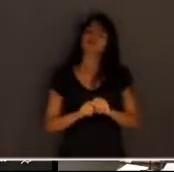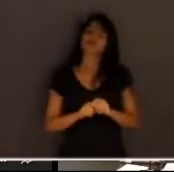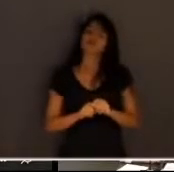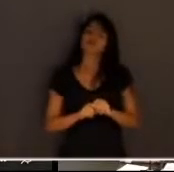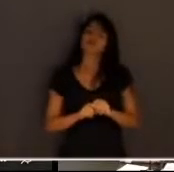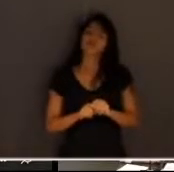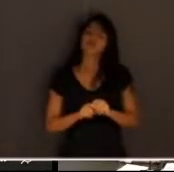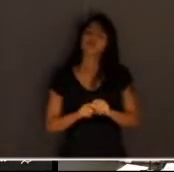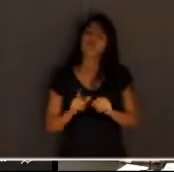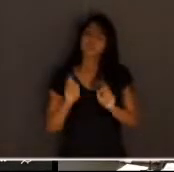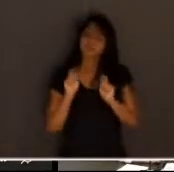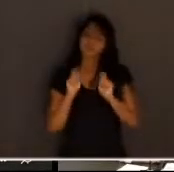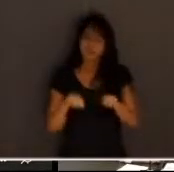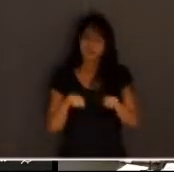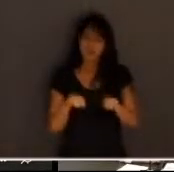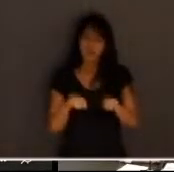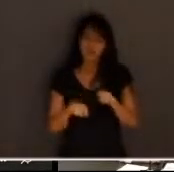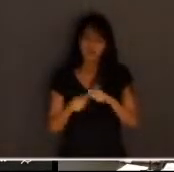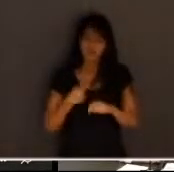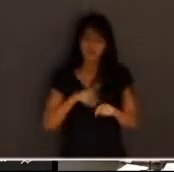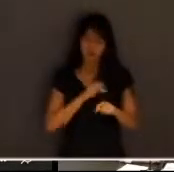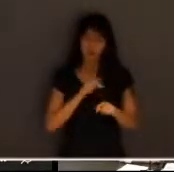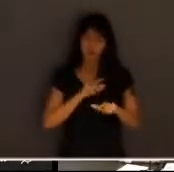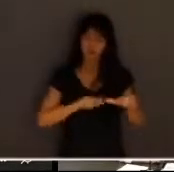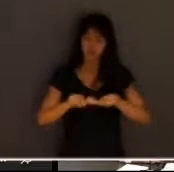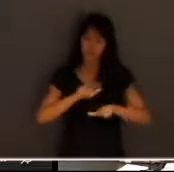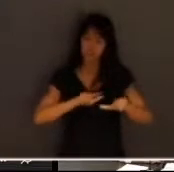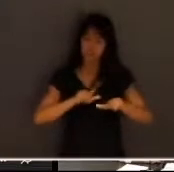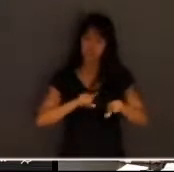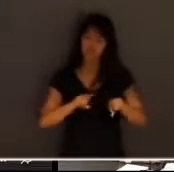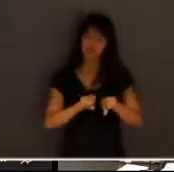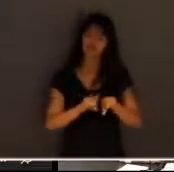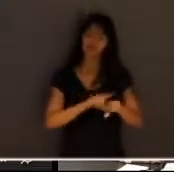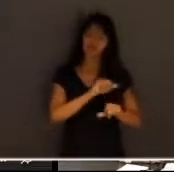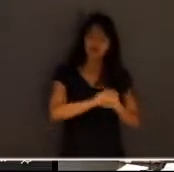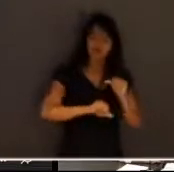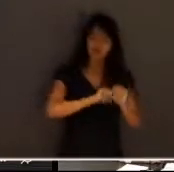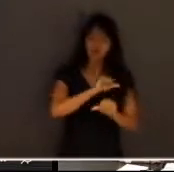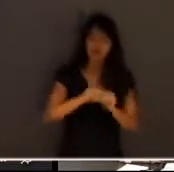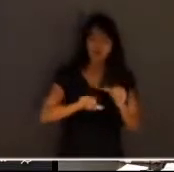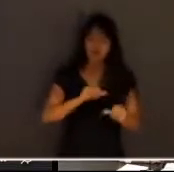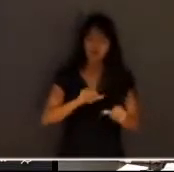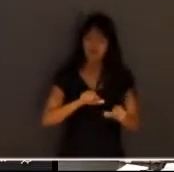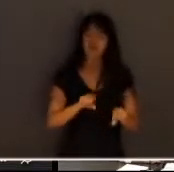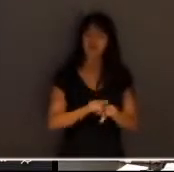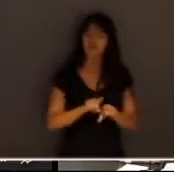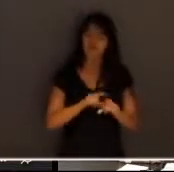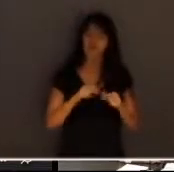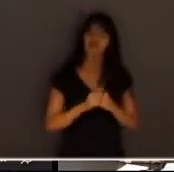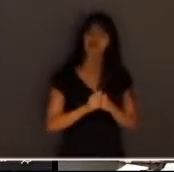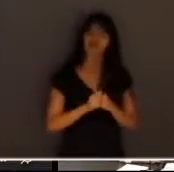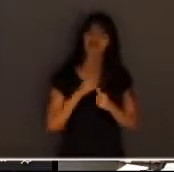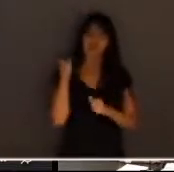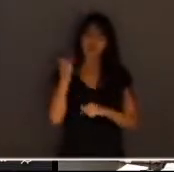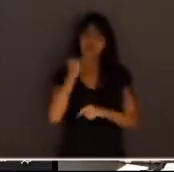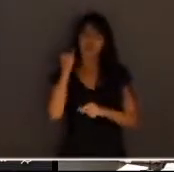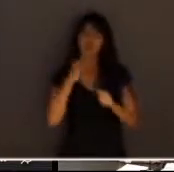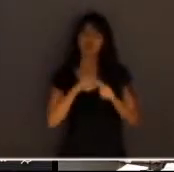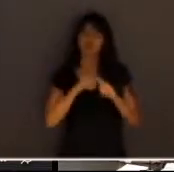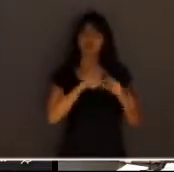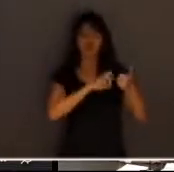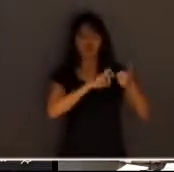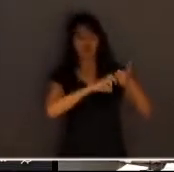é possível nós trabalharmos mudando-se o que deve ser mudado e o tribunal do júri ele passa por essas